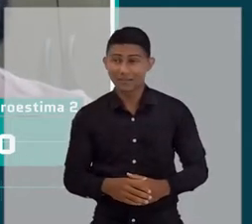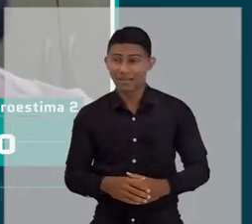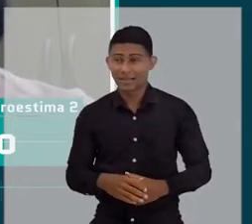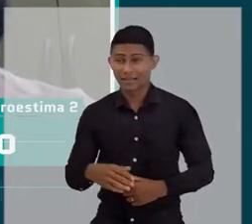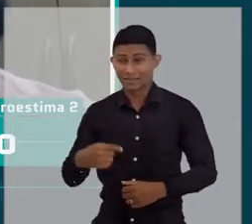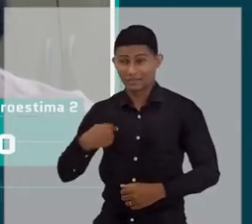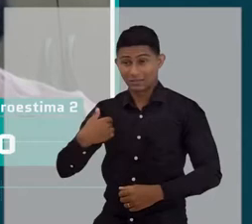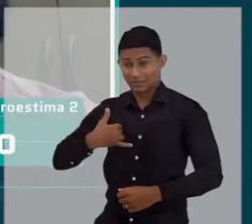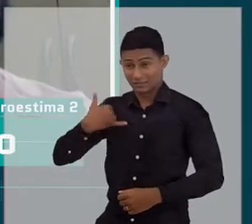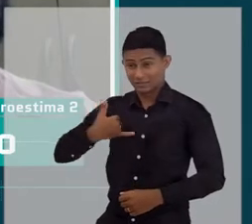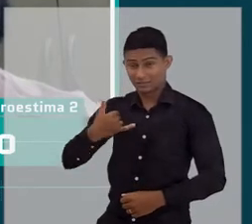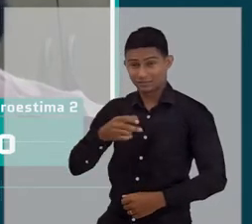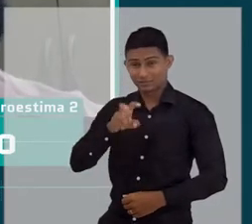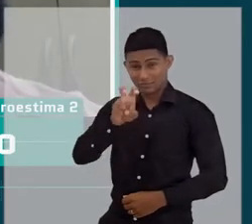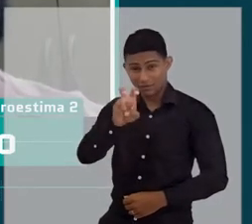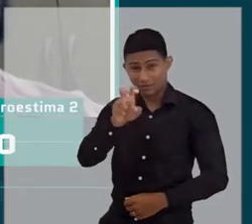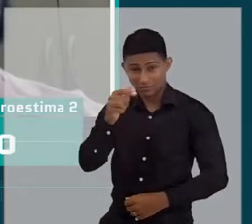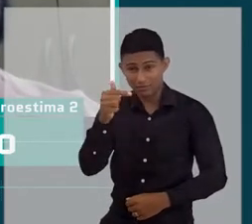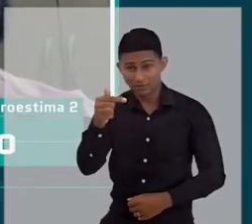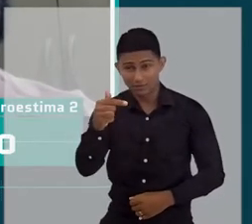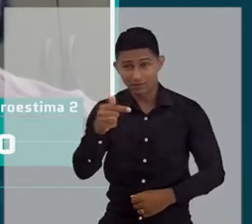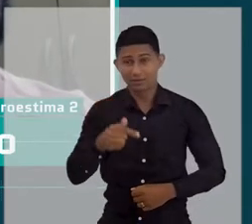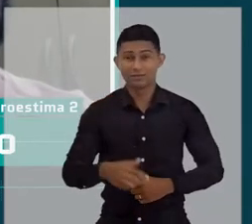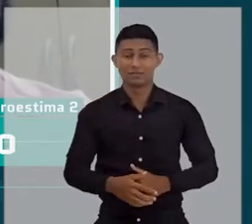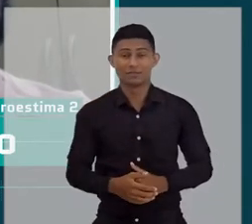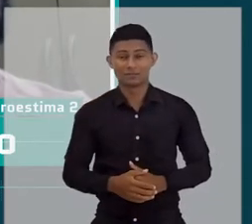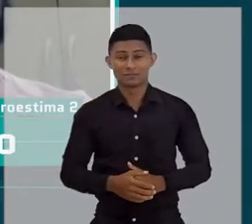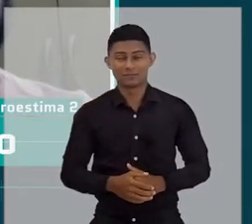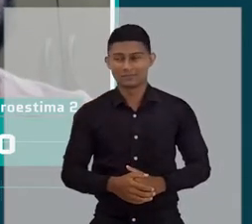lindo. Pode ser minha filha, eu tenho 57.